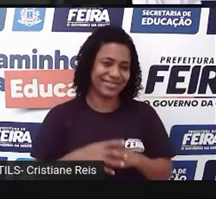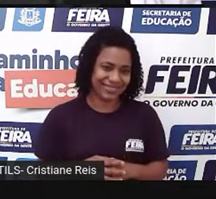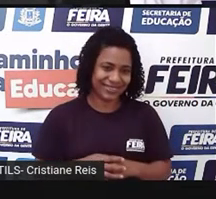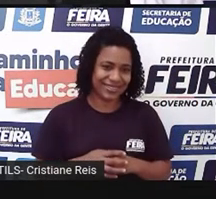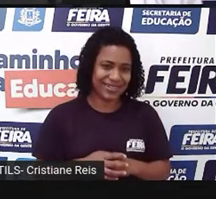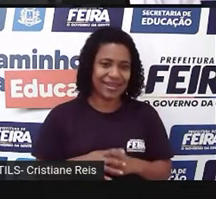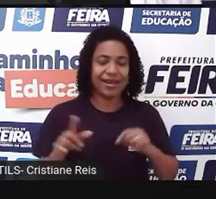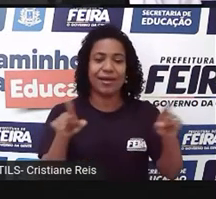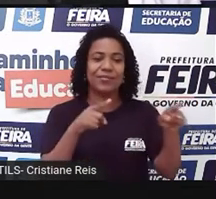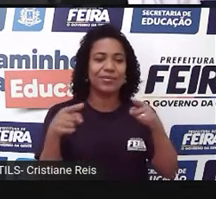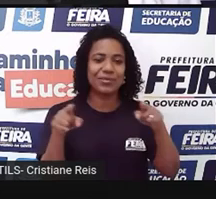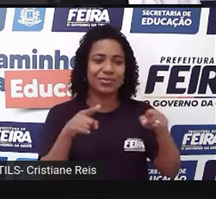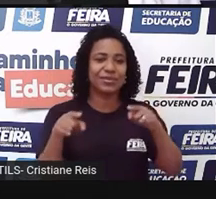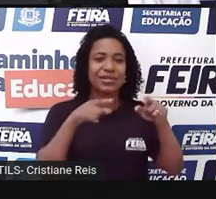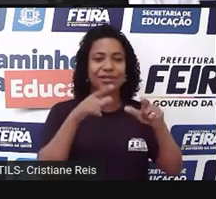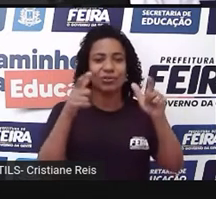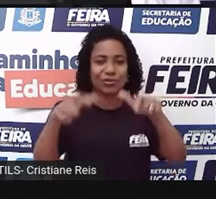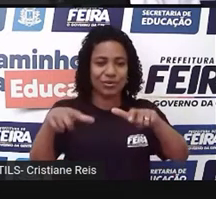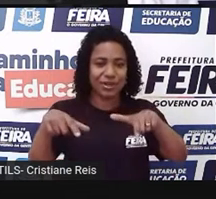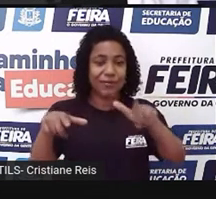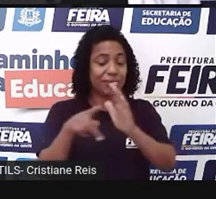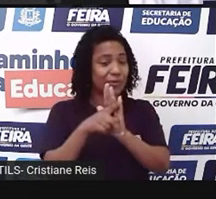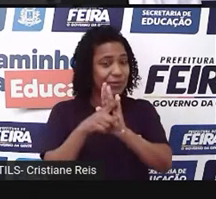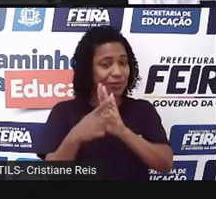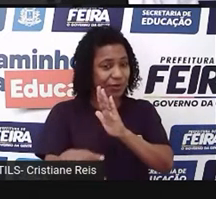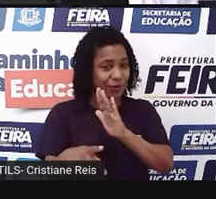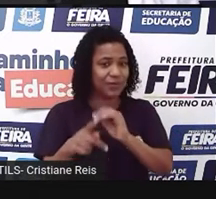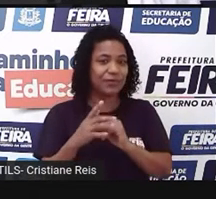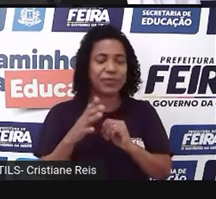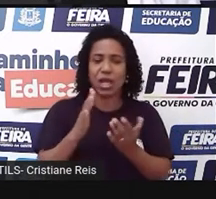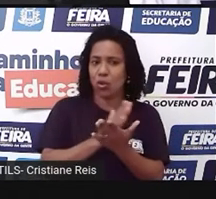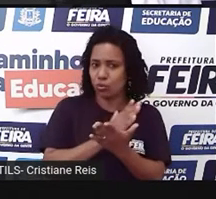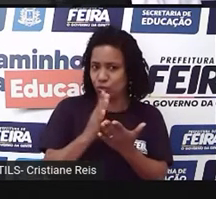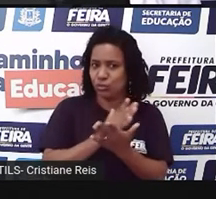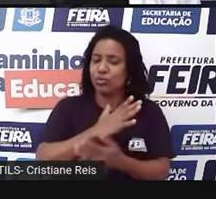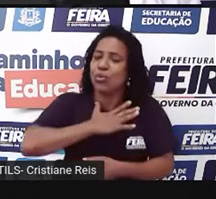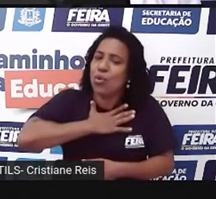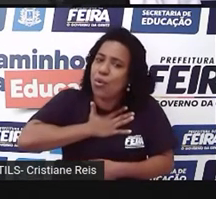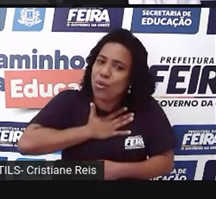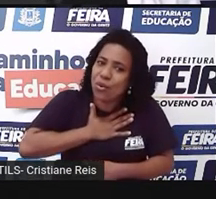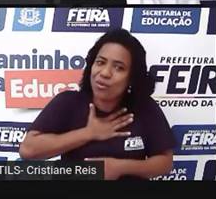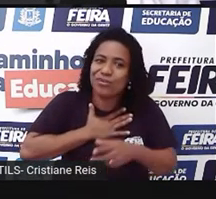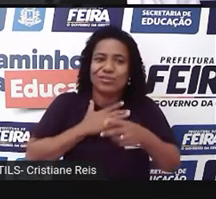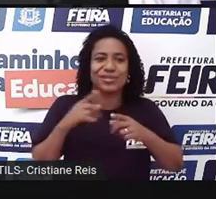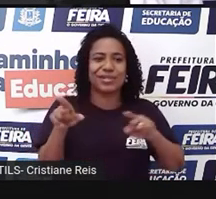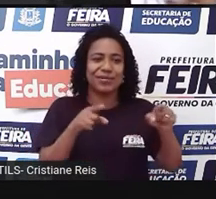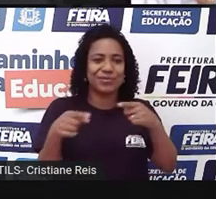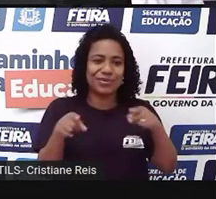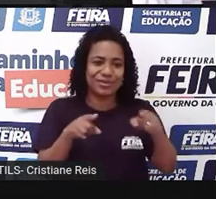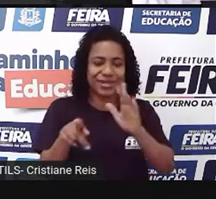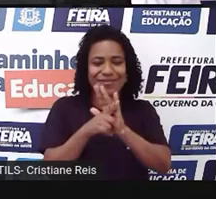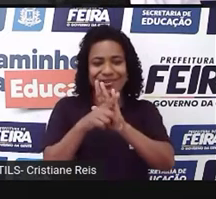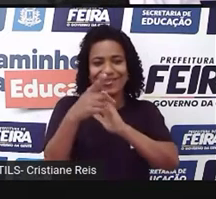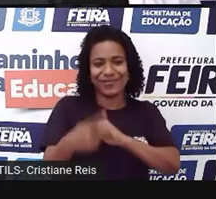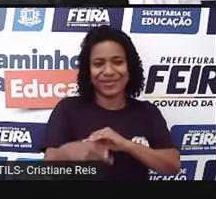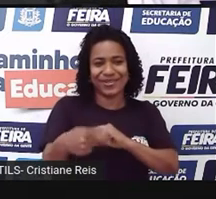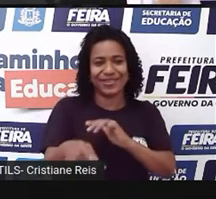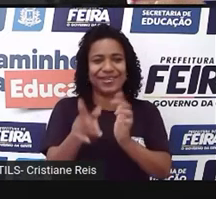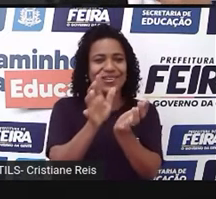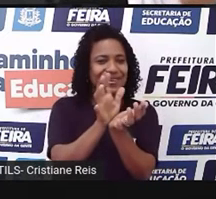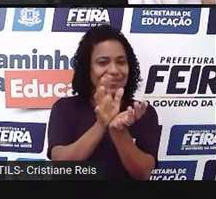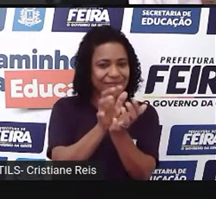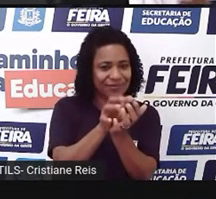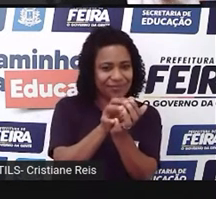regional. Tem muita gente que gosta mesmo, né? Da música mais raiz, aí, né? Mais regional. Embora a maioria dos jovens